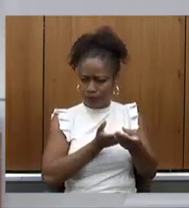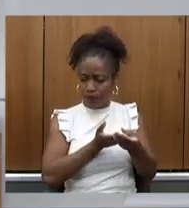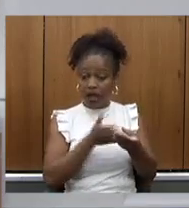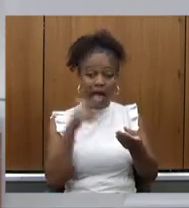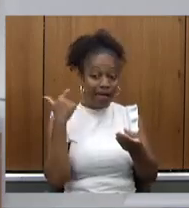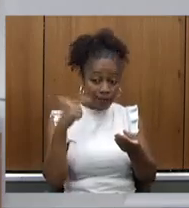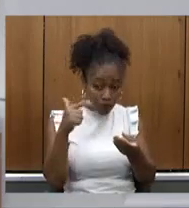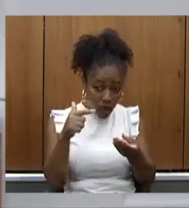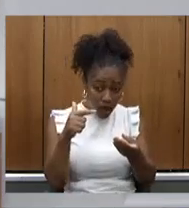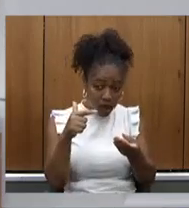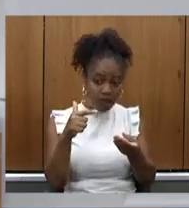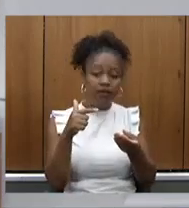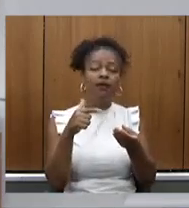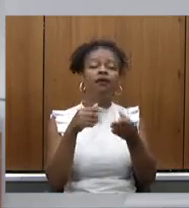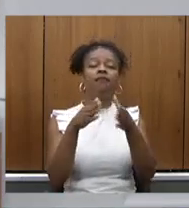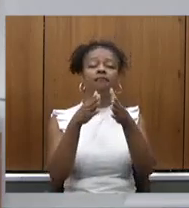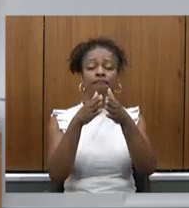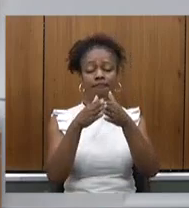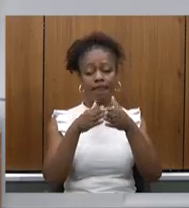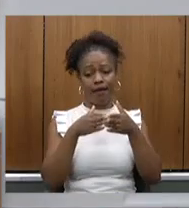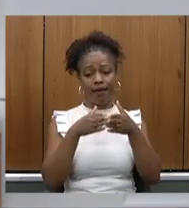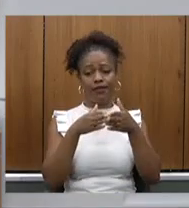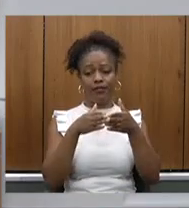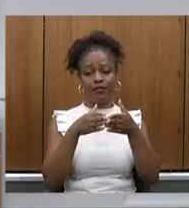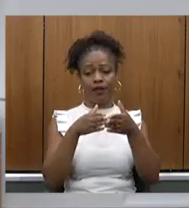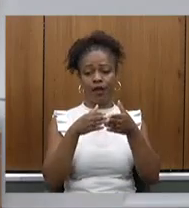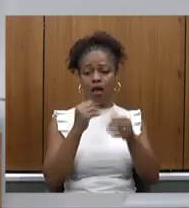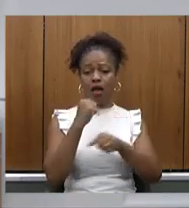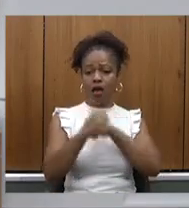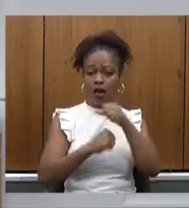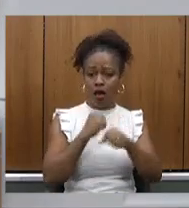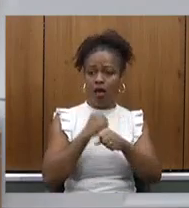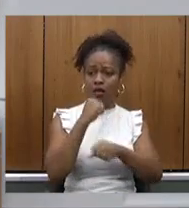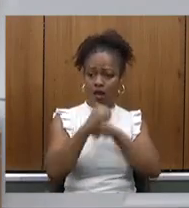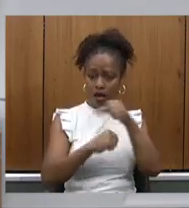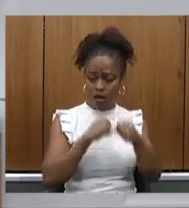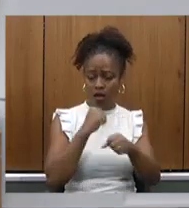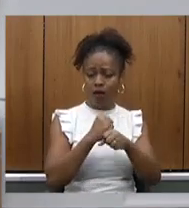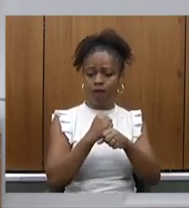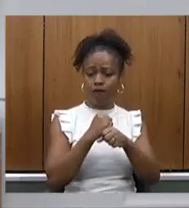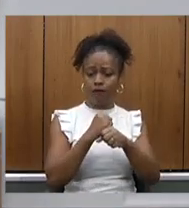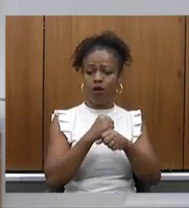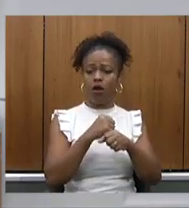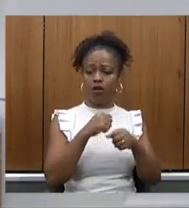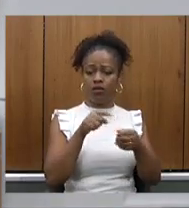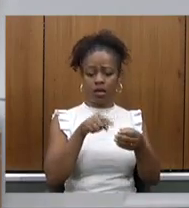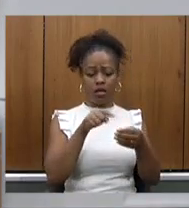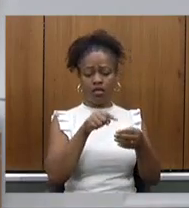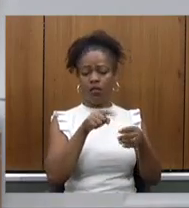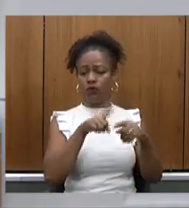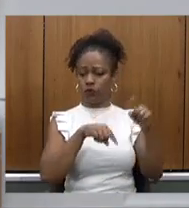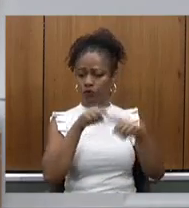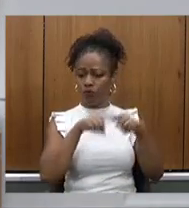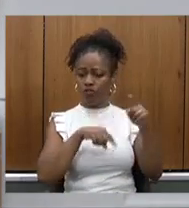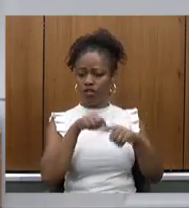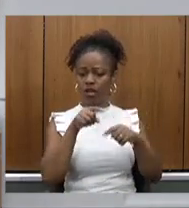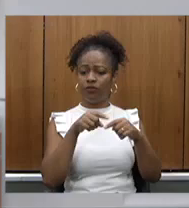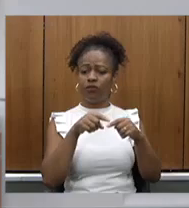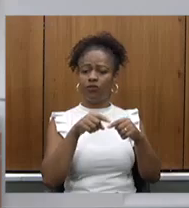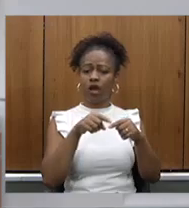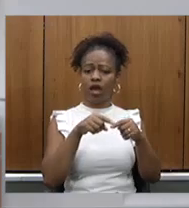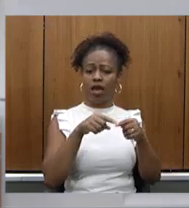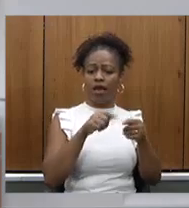que a gente também peça um levantamento ano a ano dos valores devidos que são objetos desse acordo celebrado pelo governo do estado